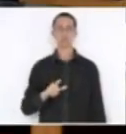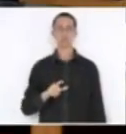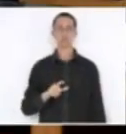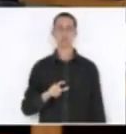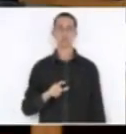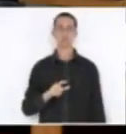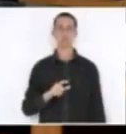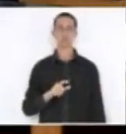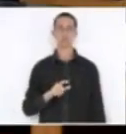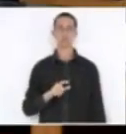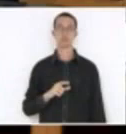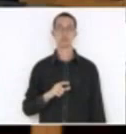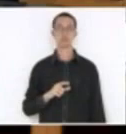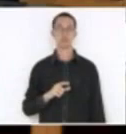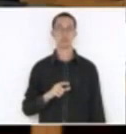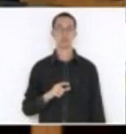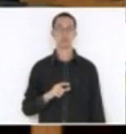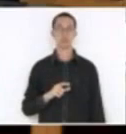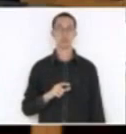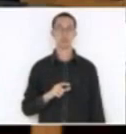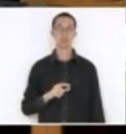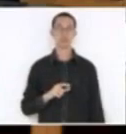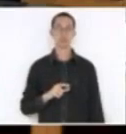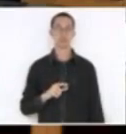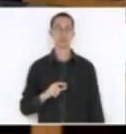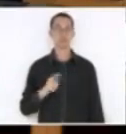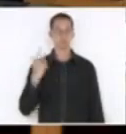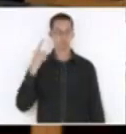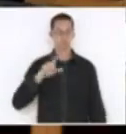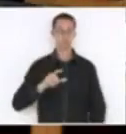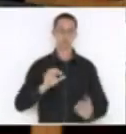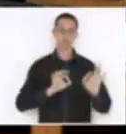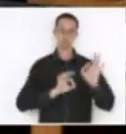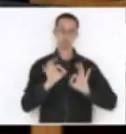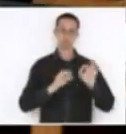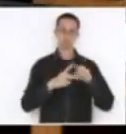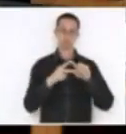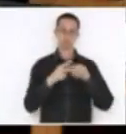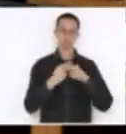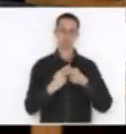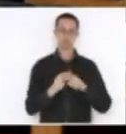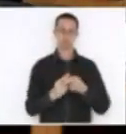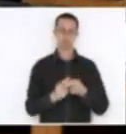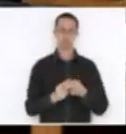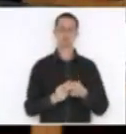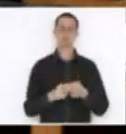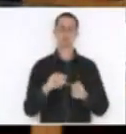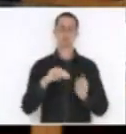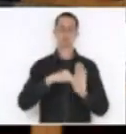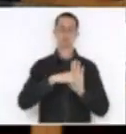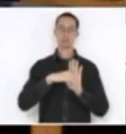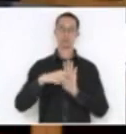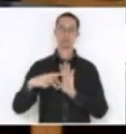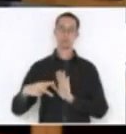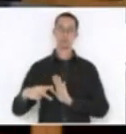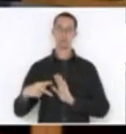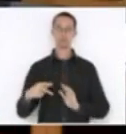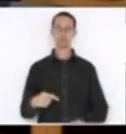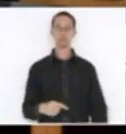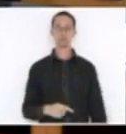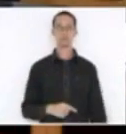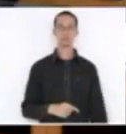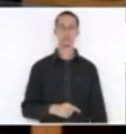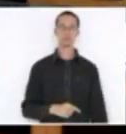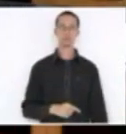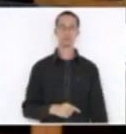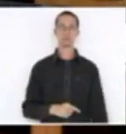uma fórmula para dar um texto, que era o texto que todo mundo quer, pelo que eu vejo. Aqui no plenário não vejo ninguém que não quer